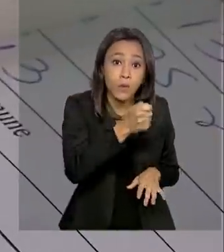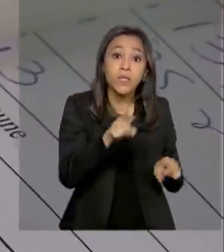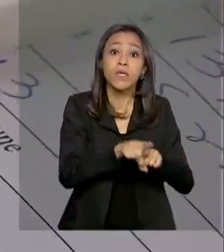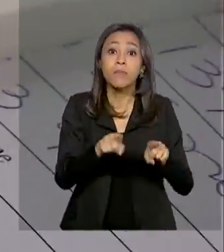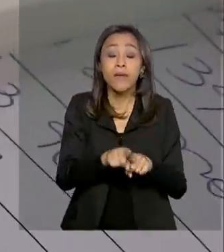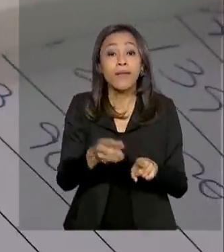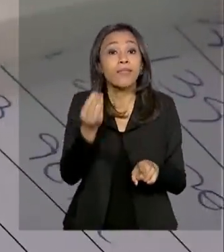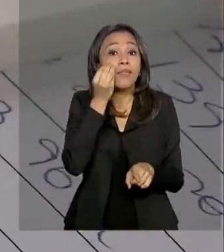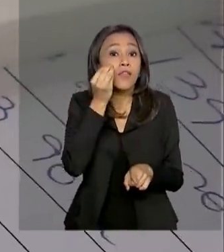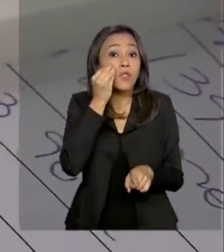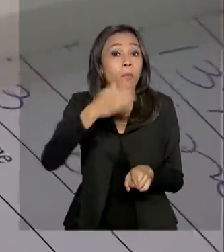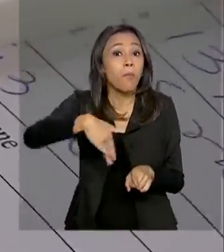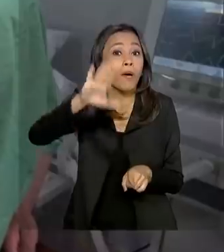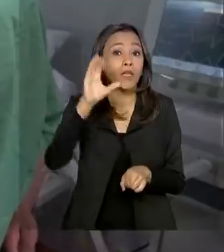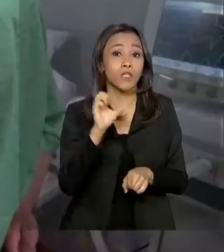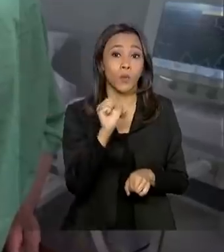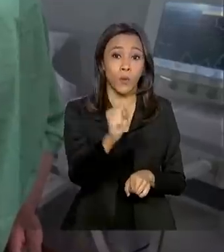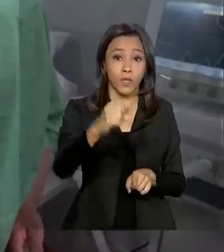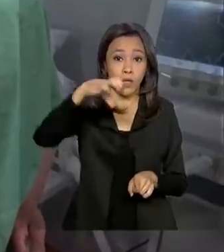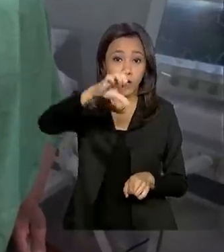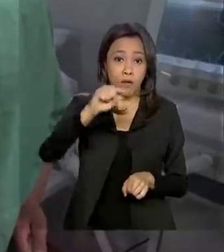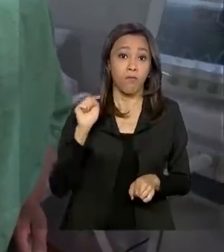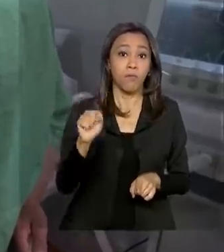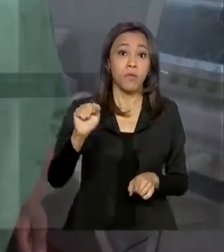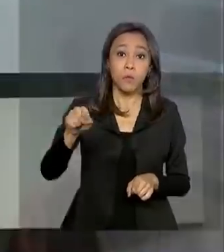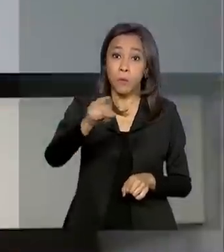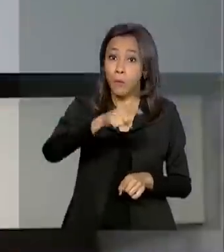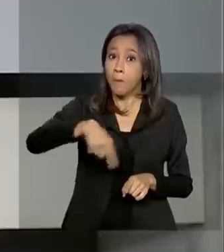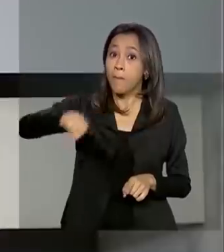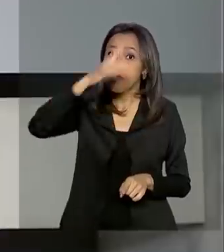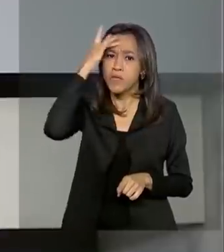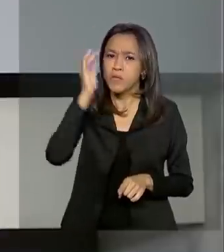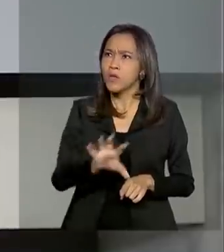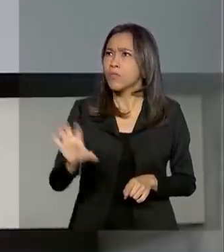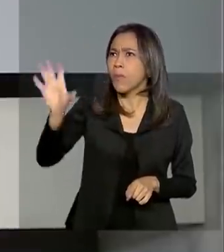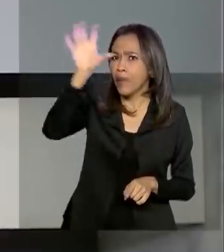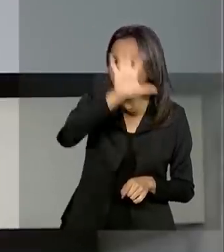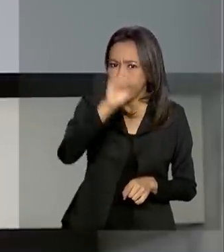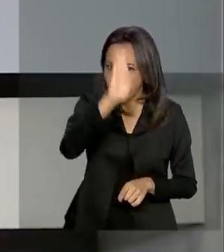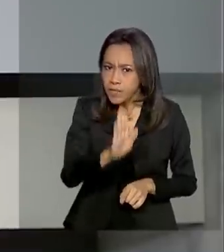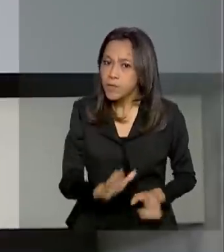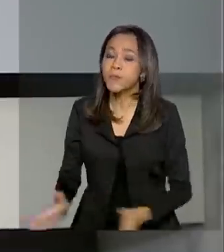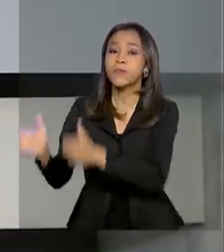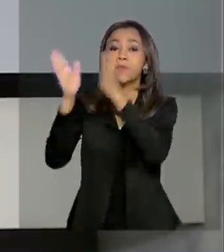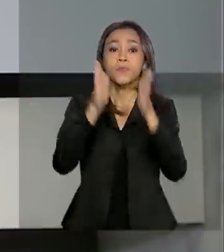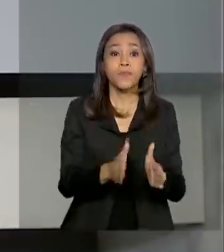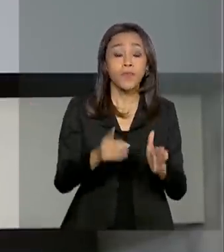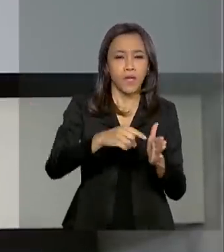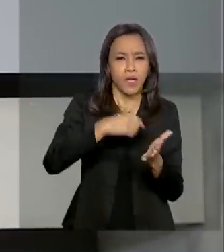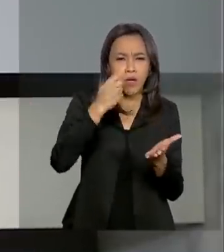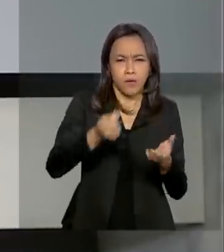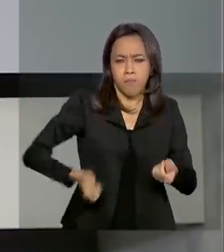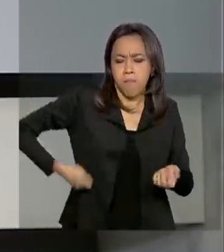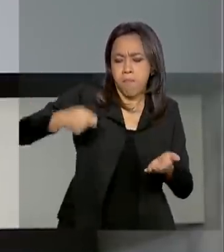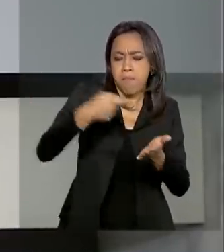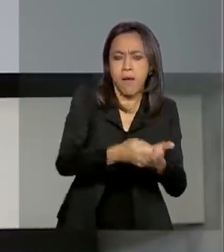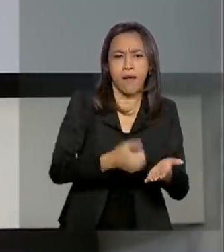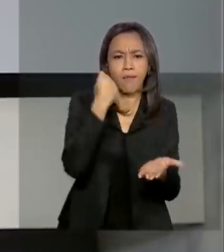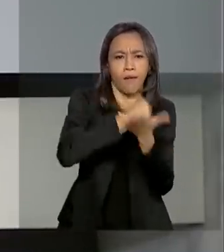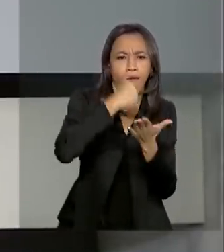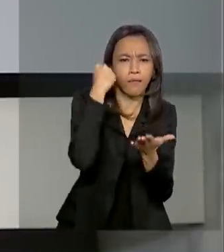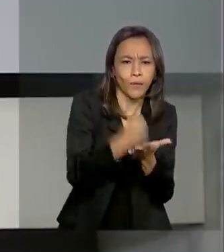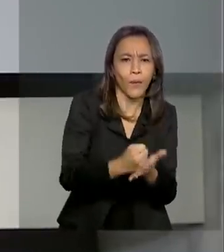mais de 89 mil pessoas em todas as regiões. E veja também, despesas com cartórios e imposto para